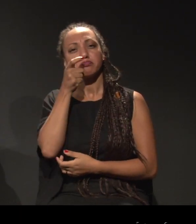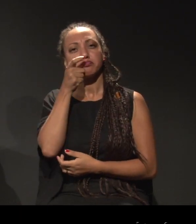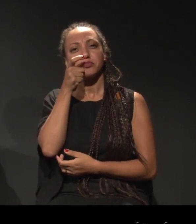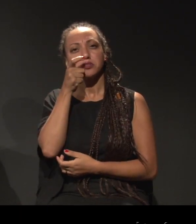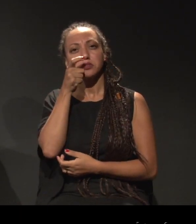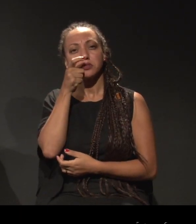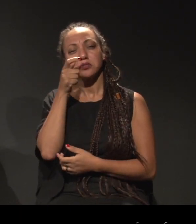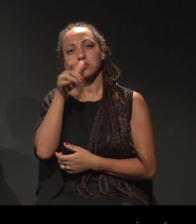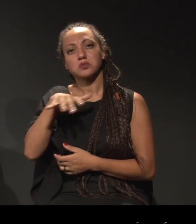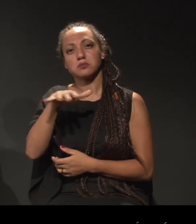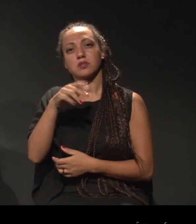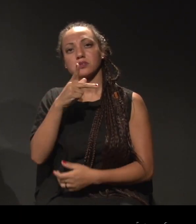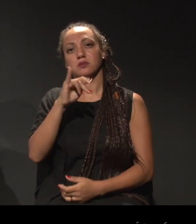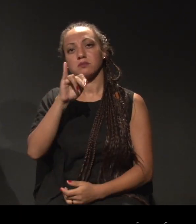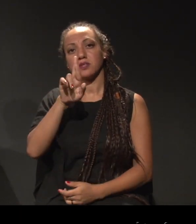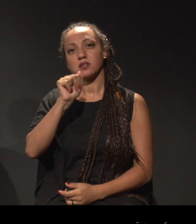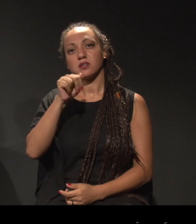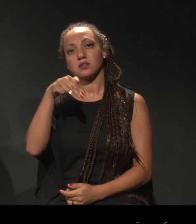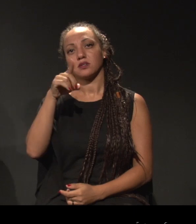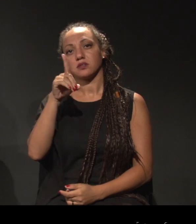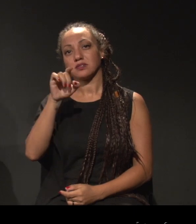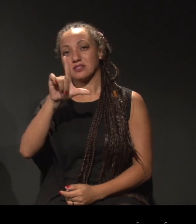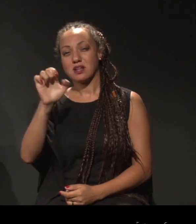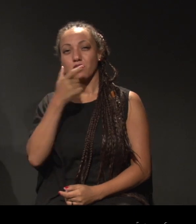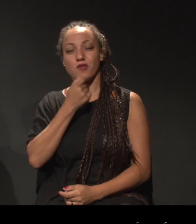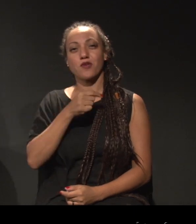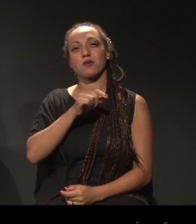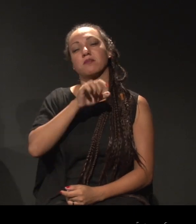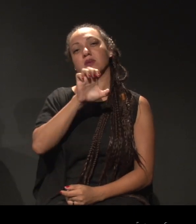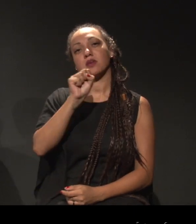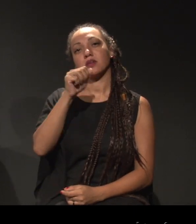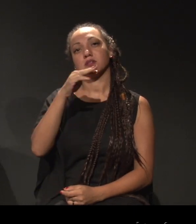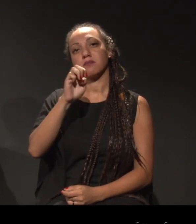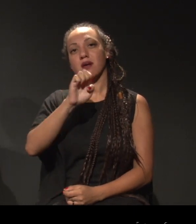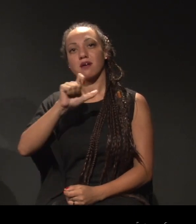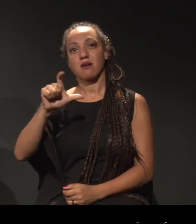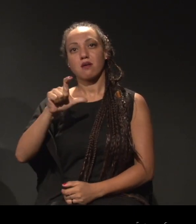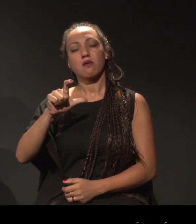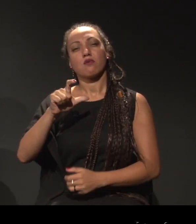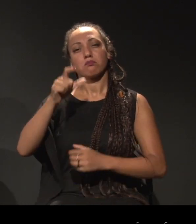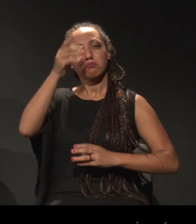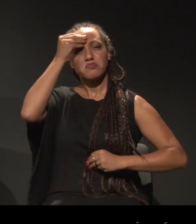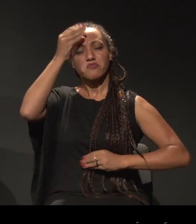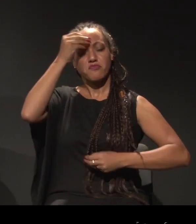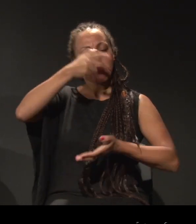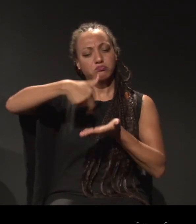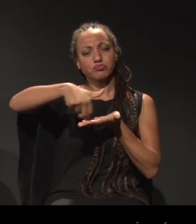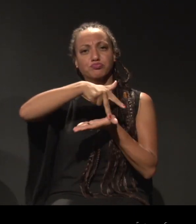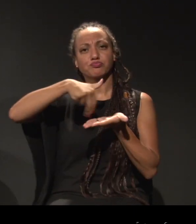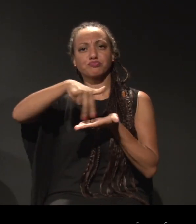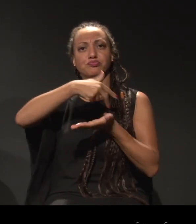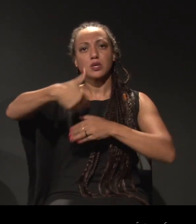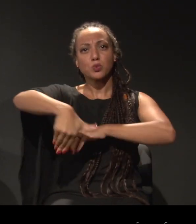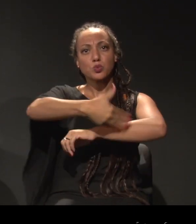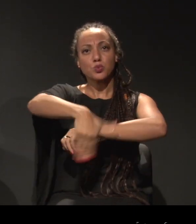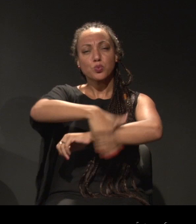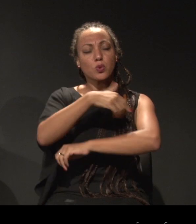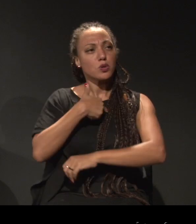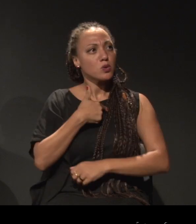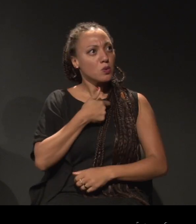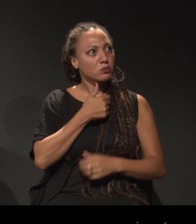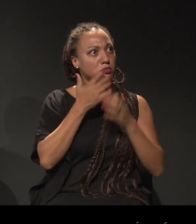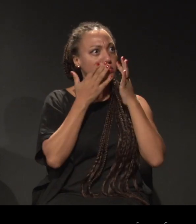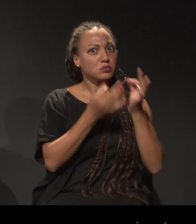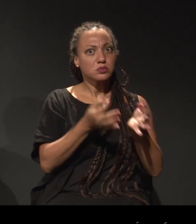Espaço Pirandela, Ismael Ivo fazendo performances na rua. a assistir... Quer dizer, essas coisas me chamavam a